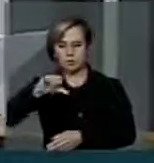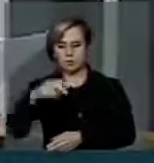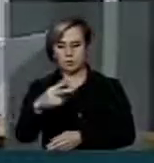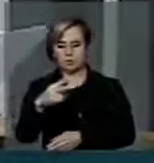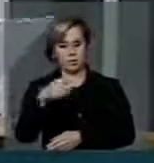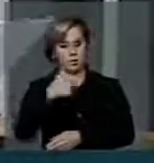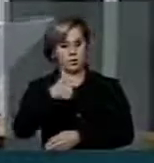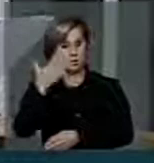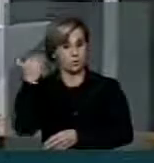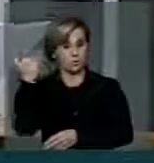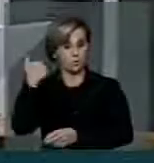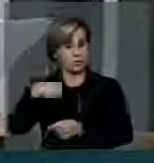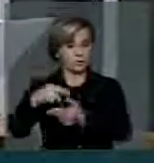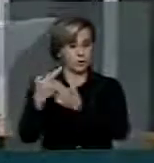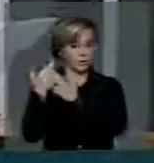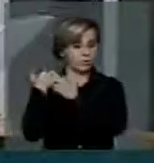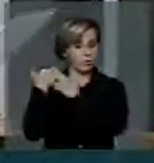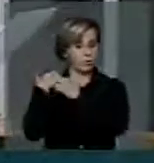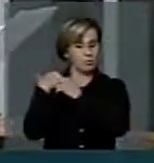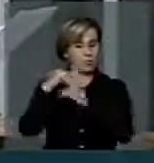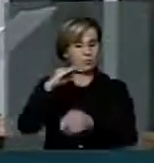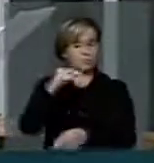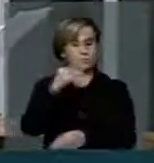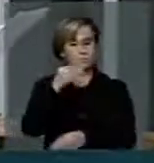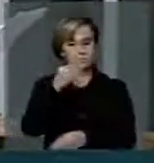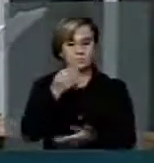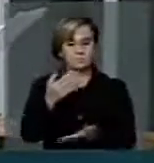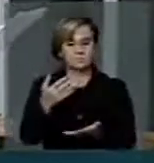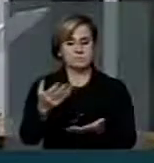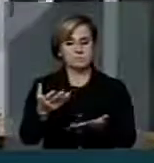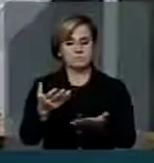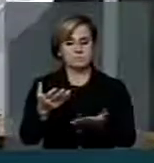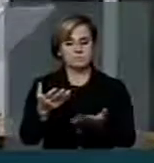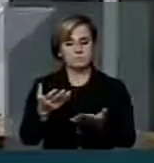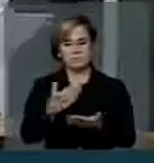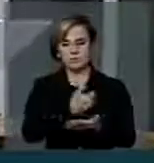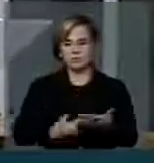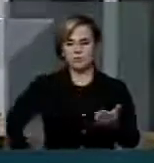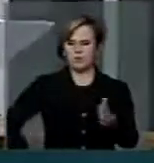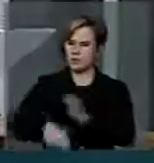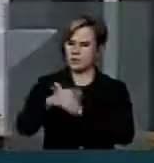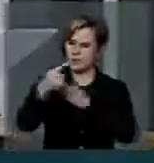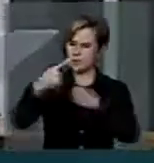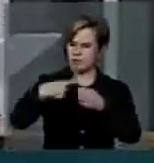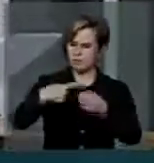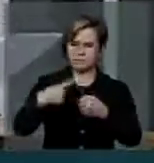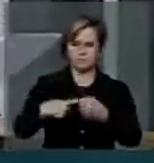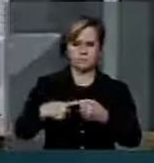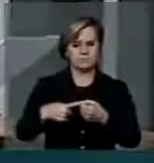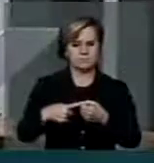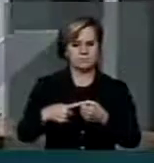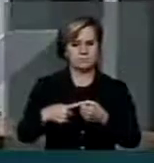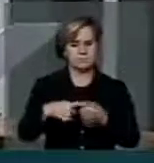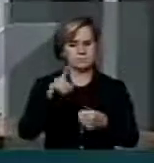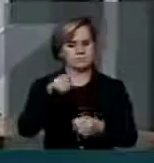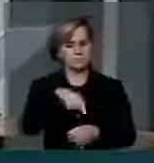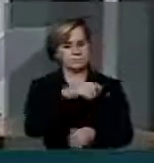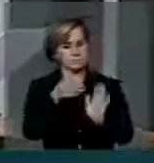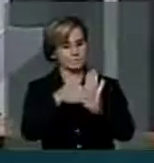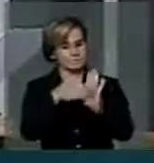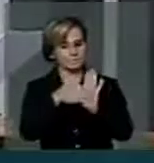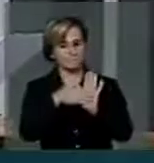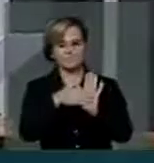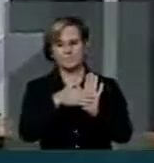a responsabilidade e o privilégio de governar aquela cidade, foi uma proposta que foi